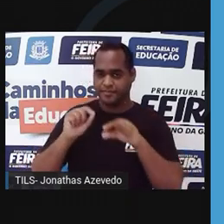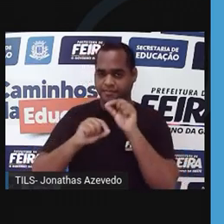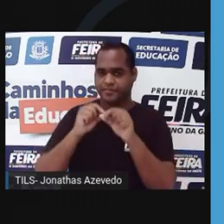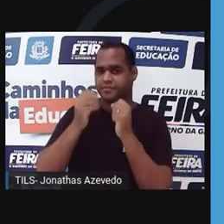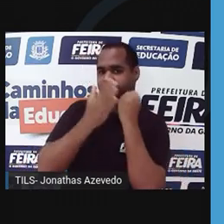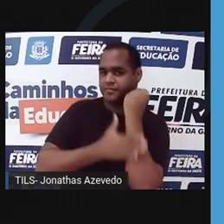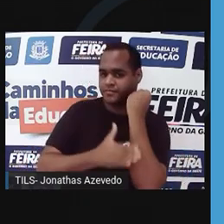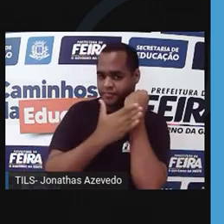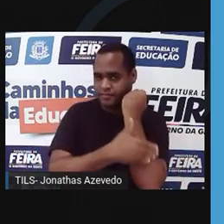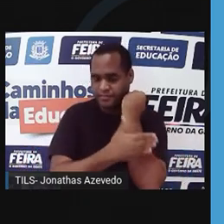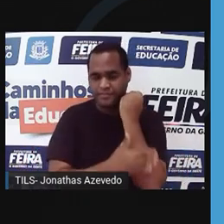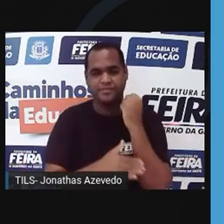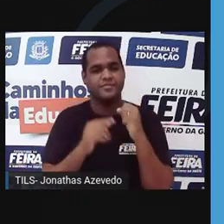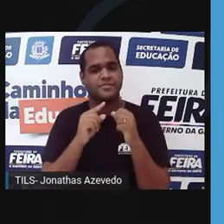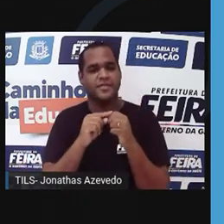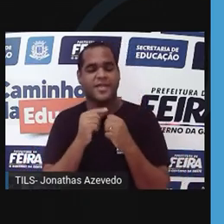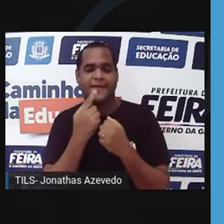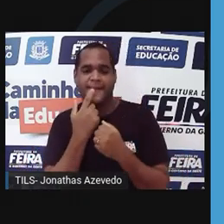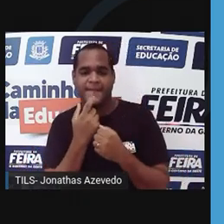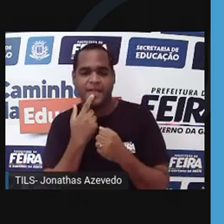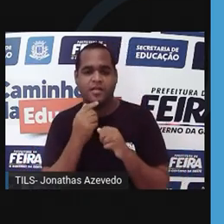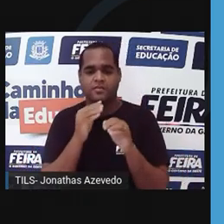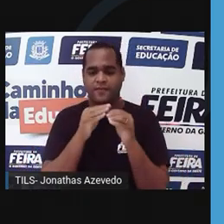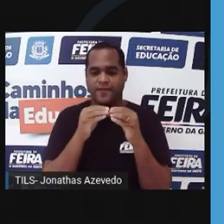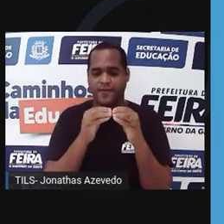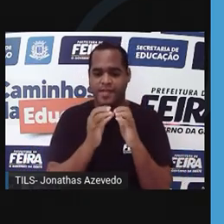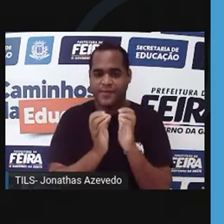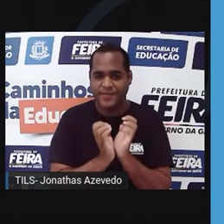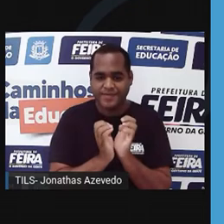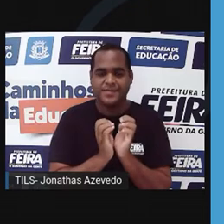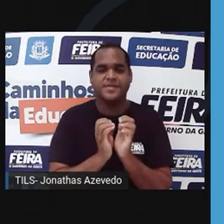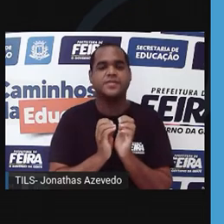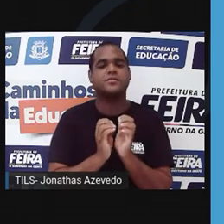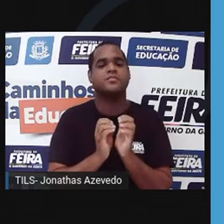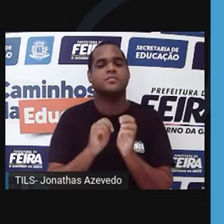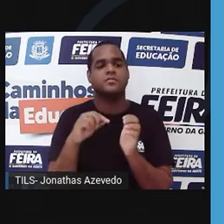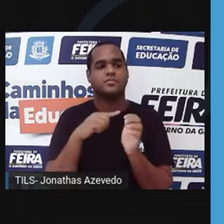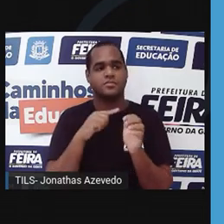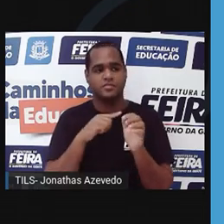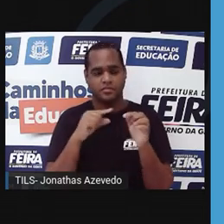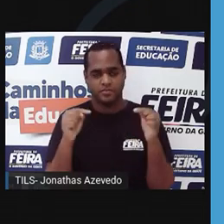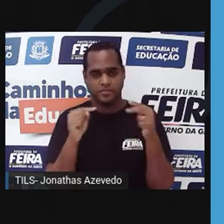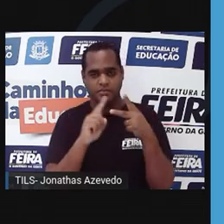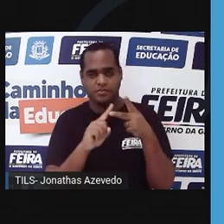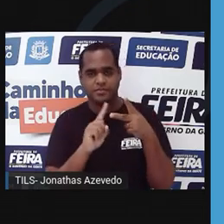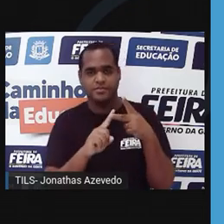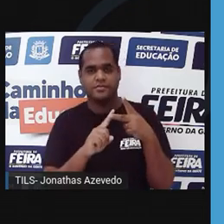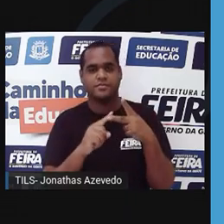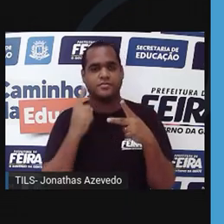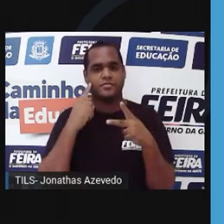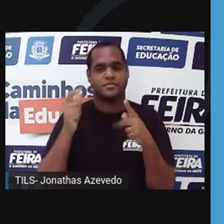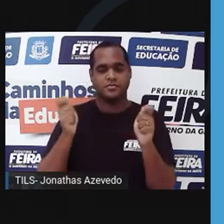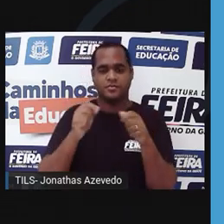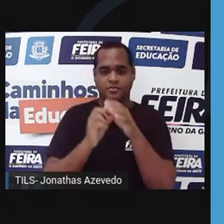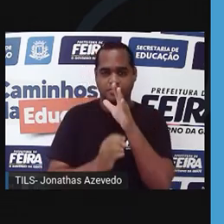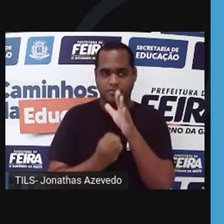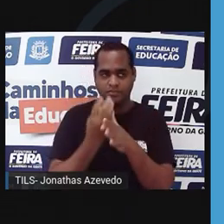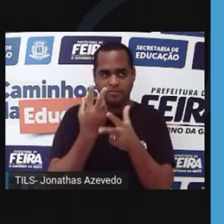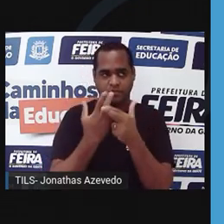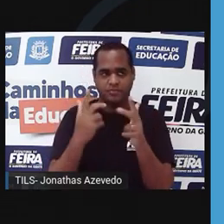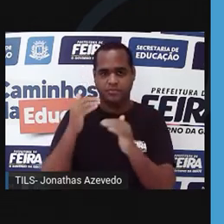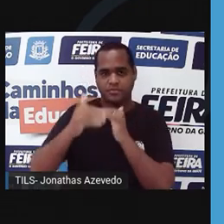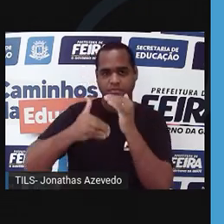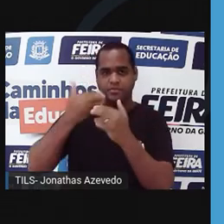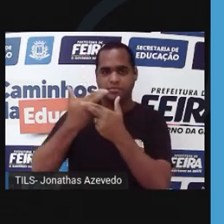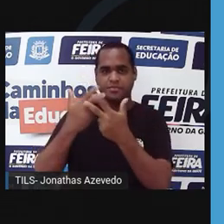abacaxi, a mora e o figo. Agregados são aqueles que se formam a partir do desenvolvimento de